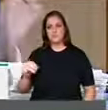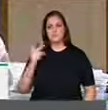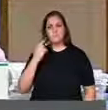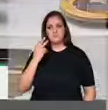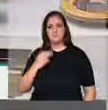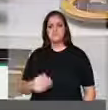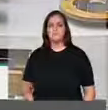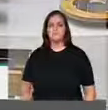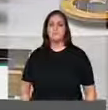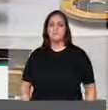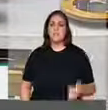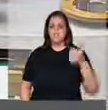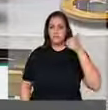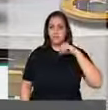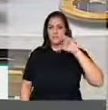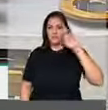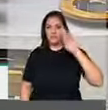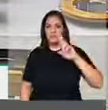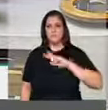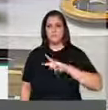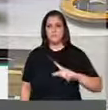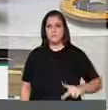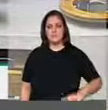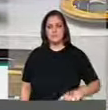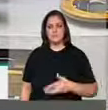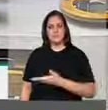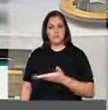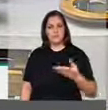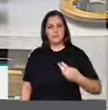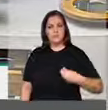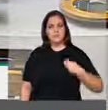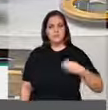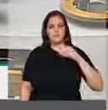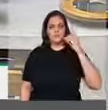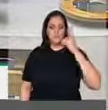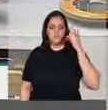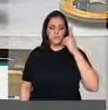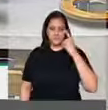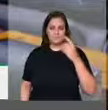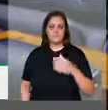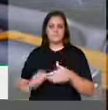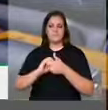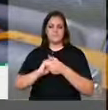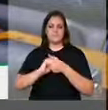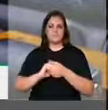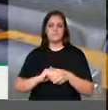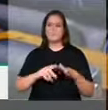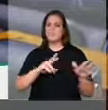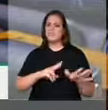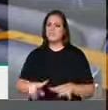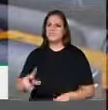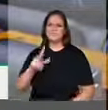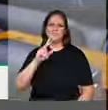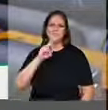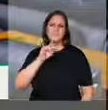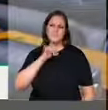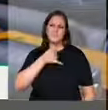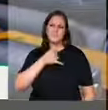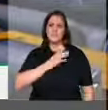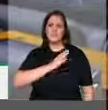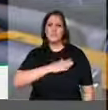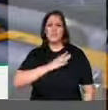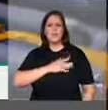Sra. Presidente, Srs. Deputados, a semana começa triste, o coração